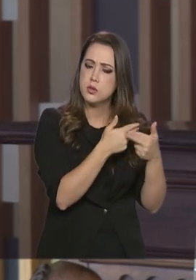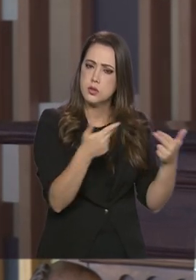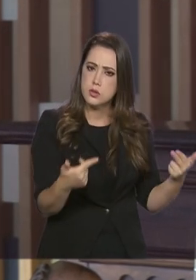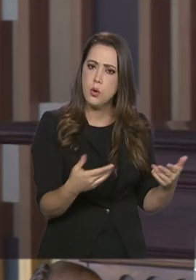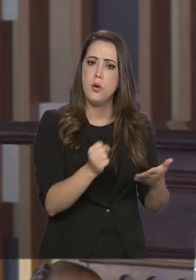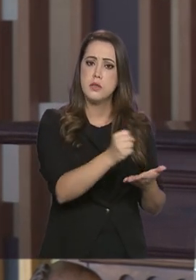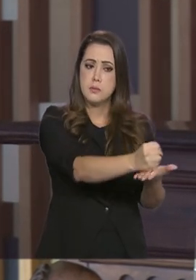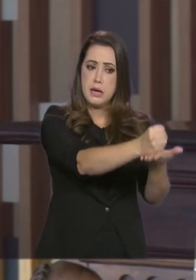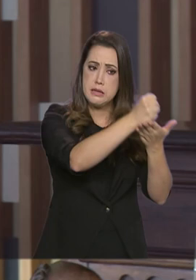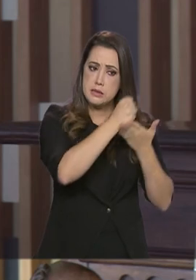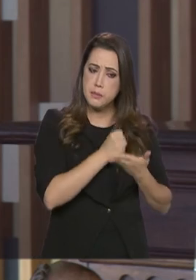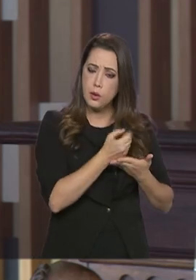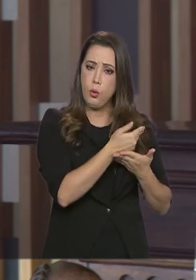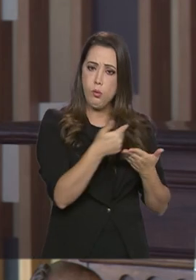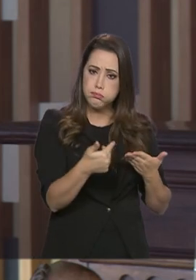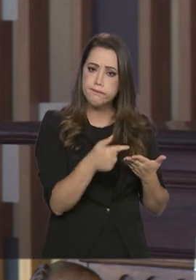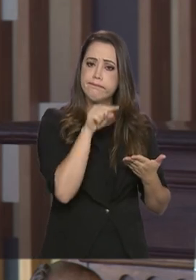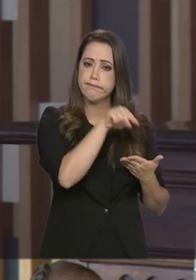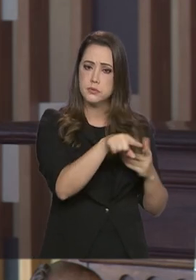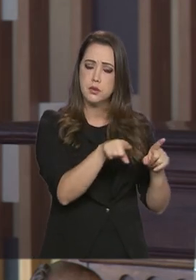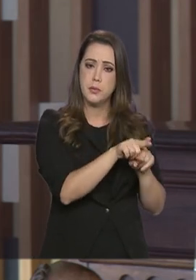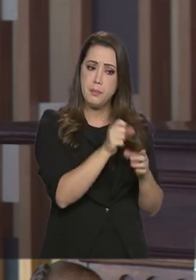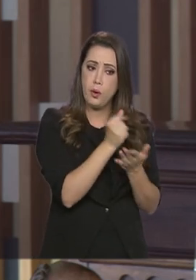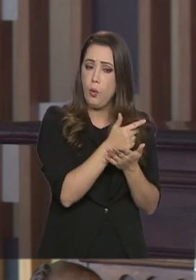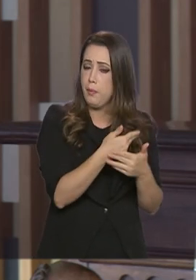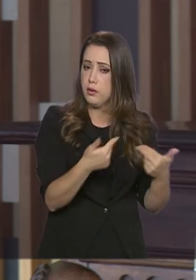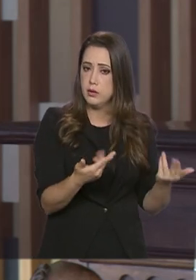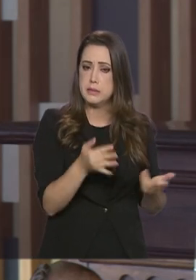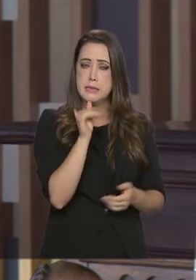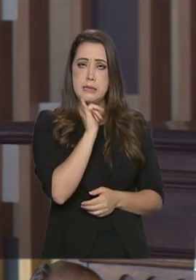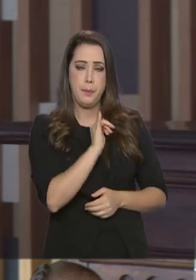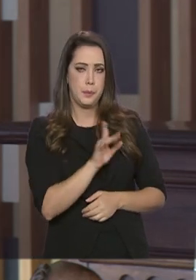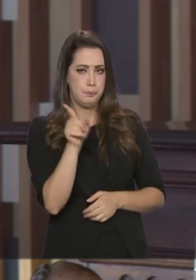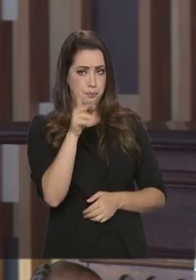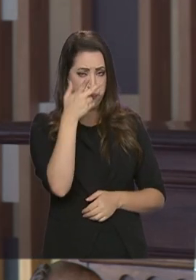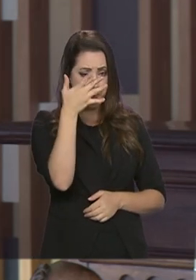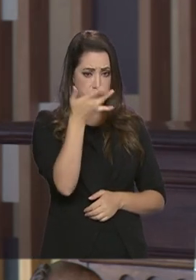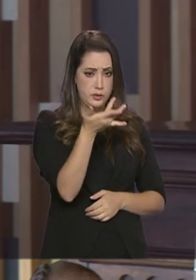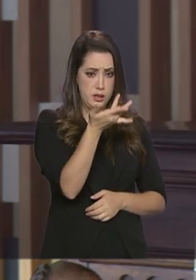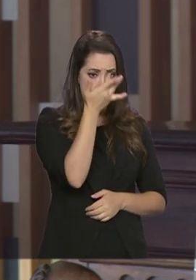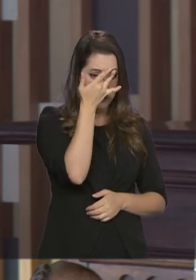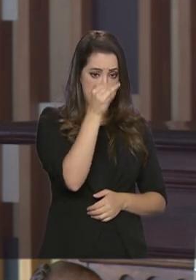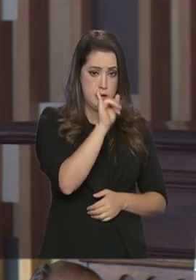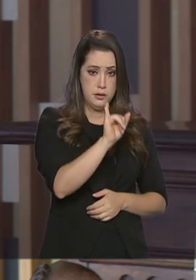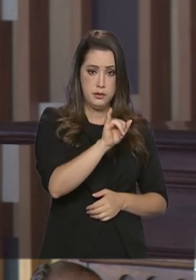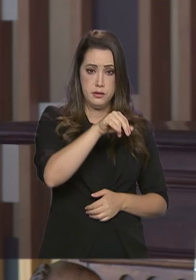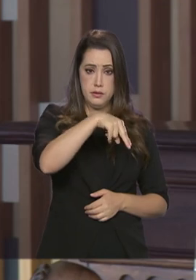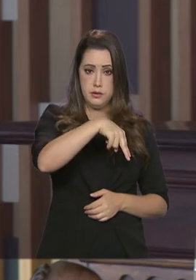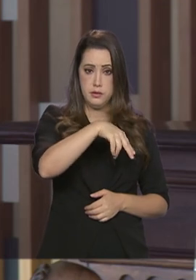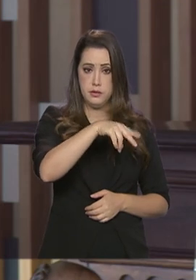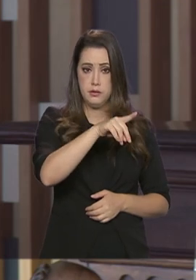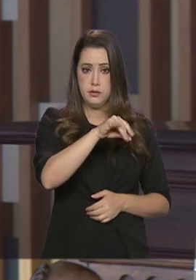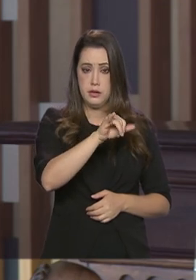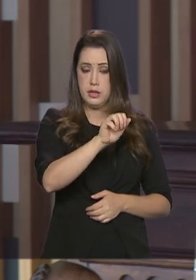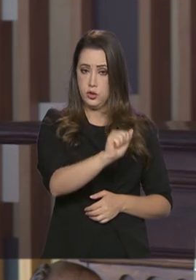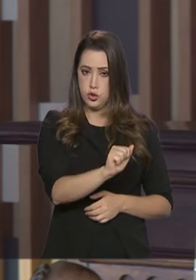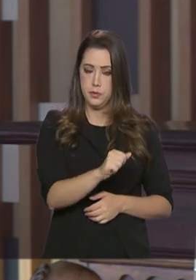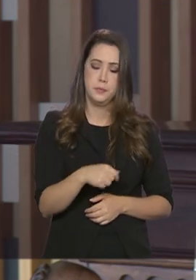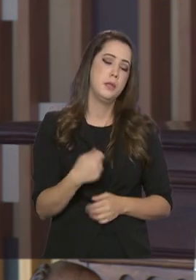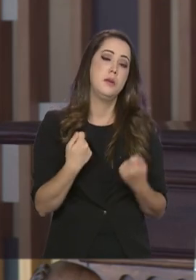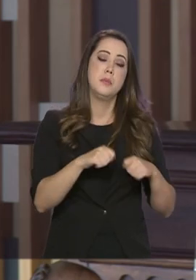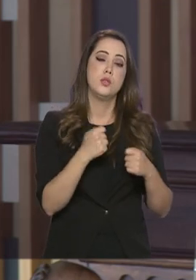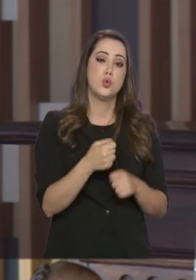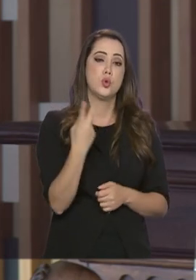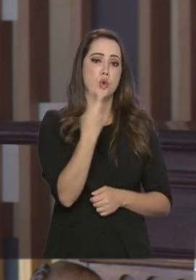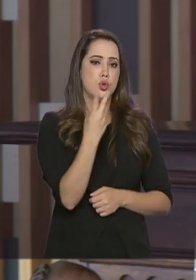para fazer importações desses insumos. Então, por exemplo, com a Índia, foram dois contatos, um do presidente com o primeiro-ministro da Índia e outro